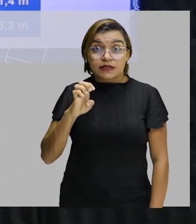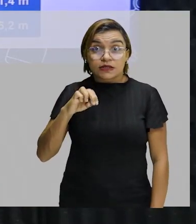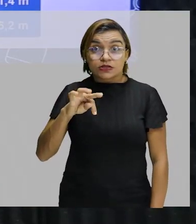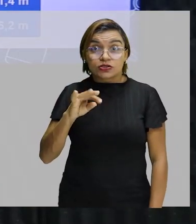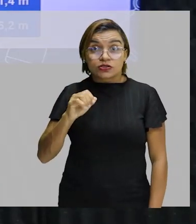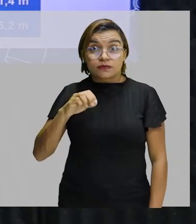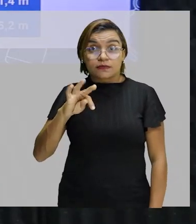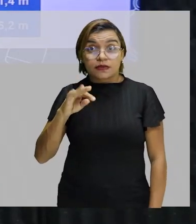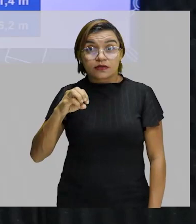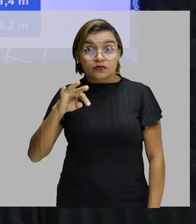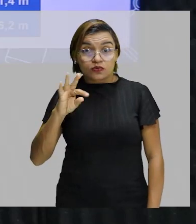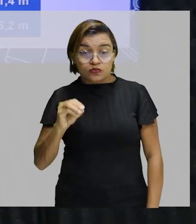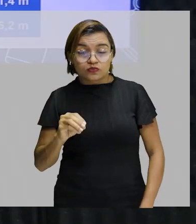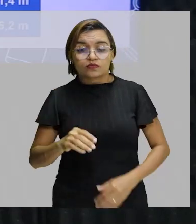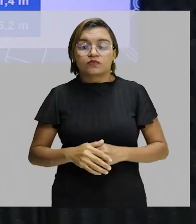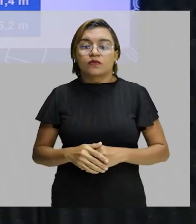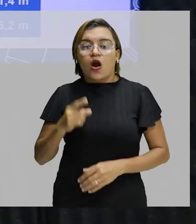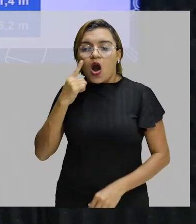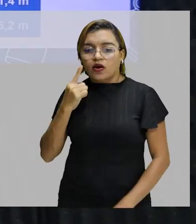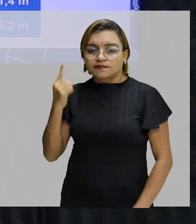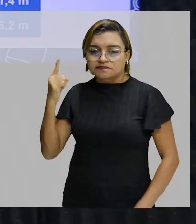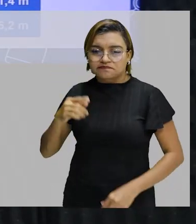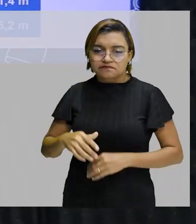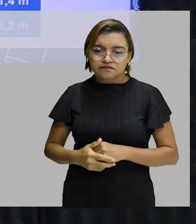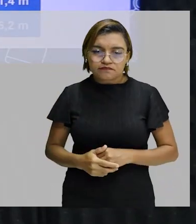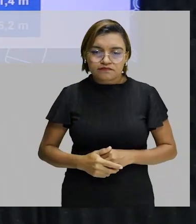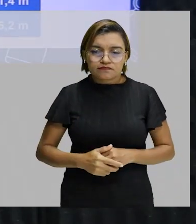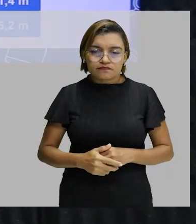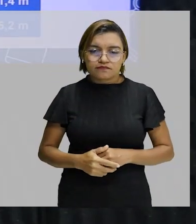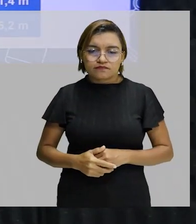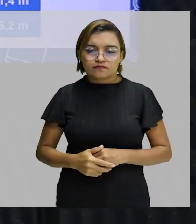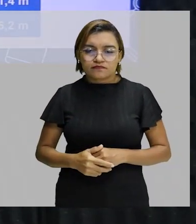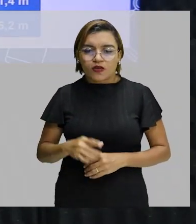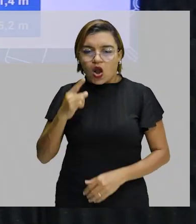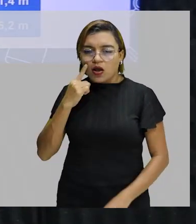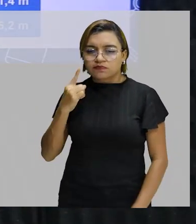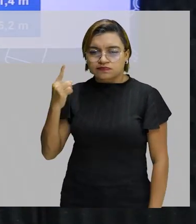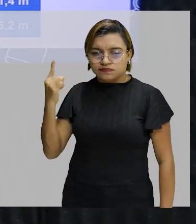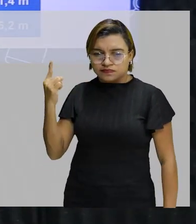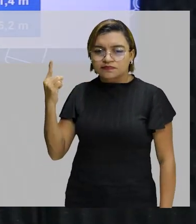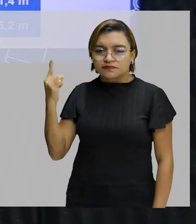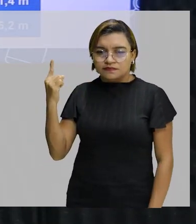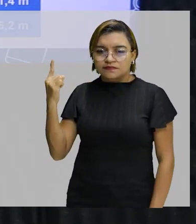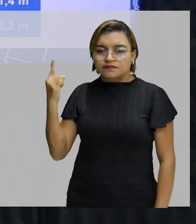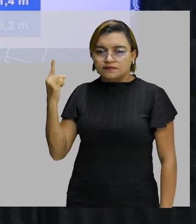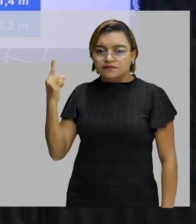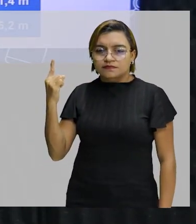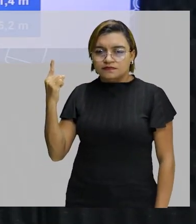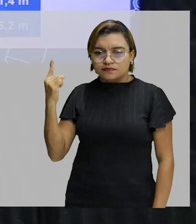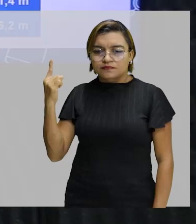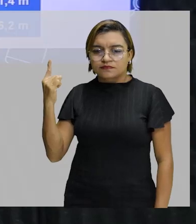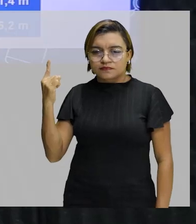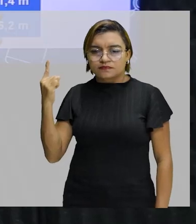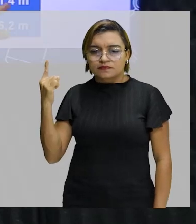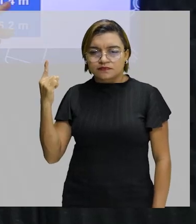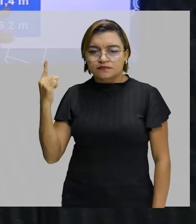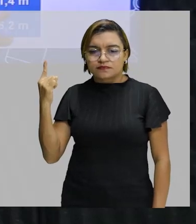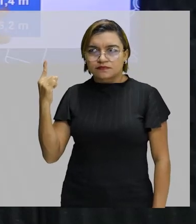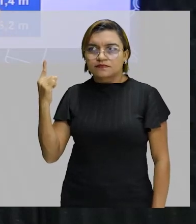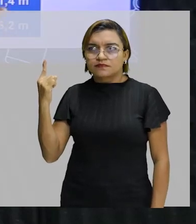masculino, 1,67 metros. 400 metros masculino, 91